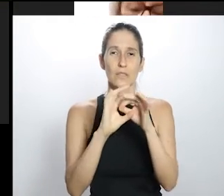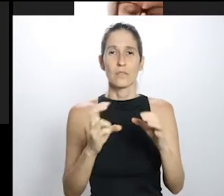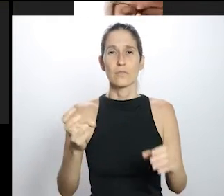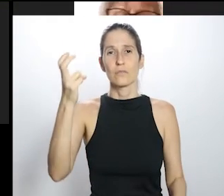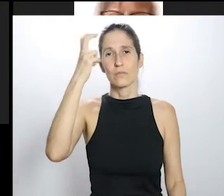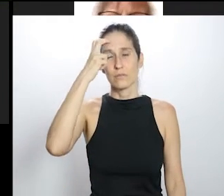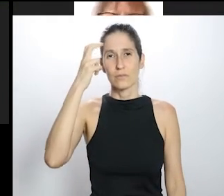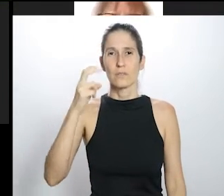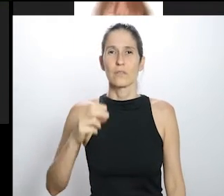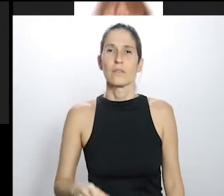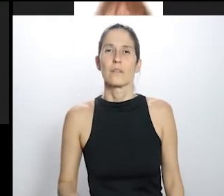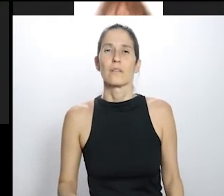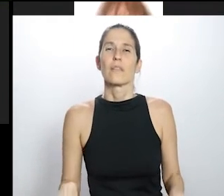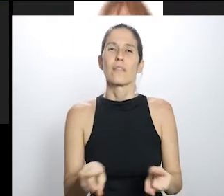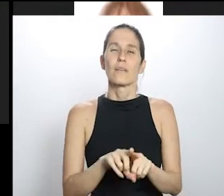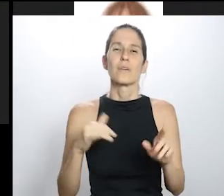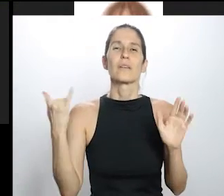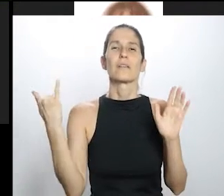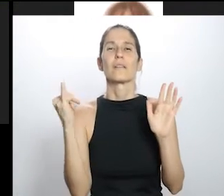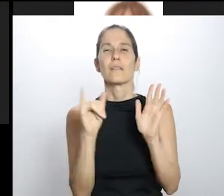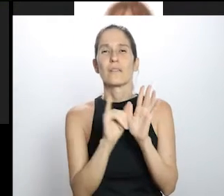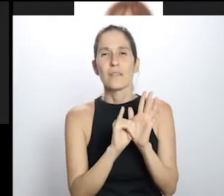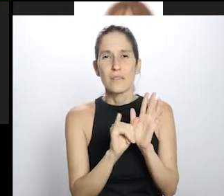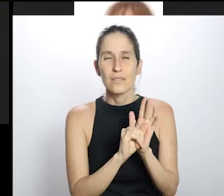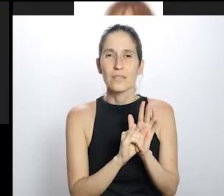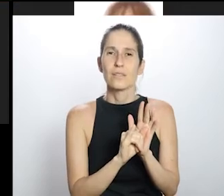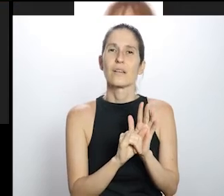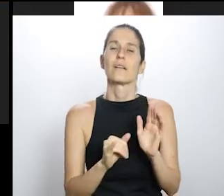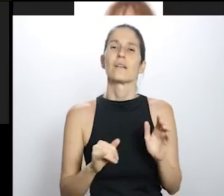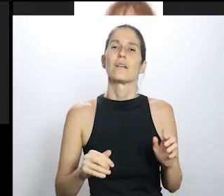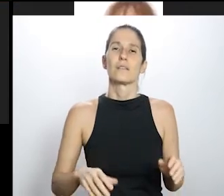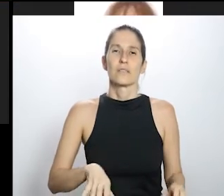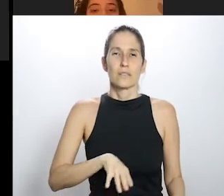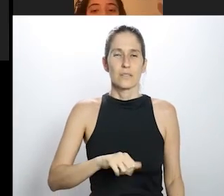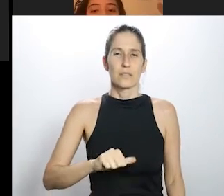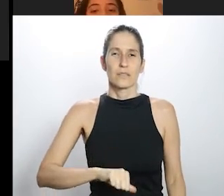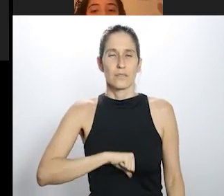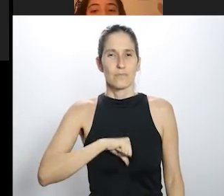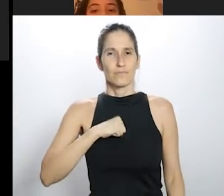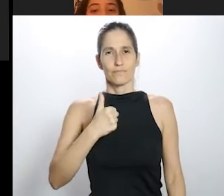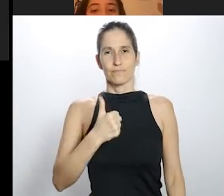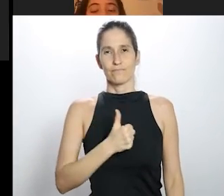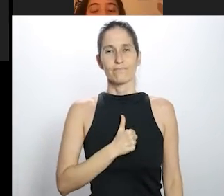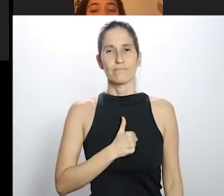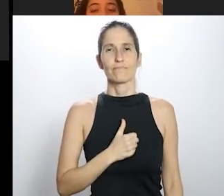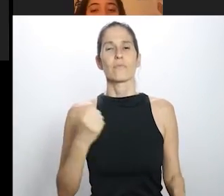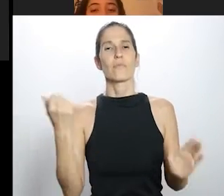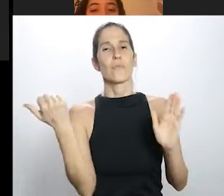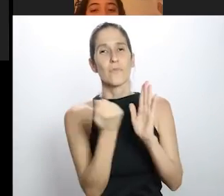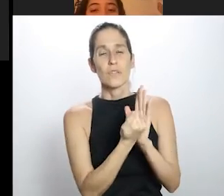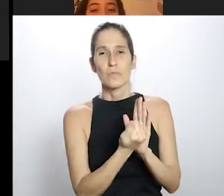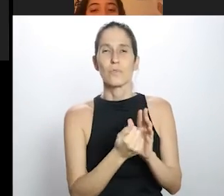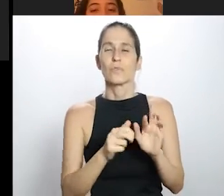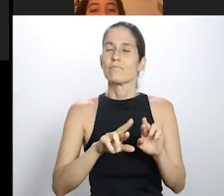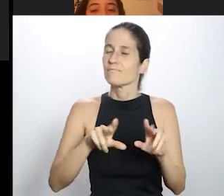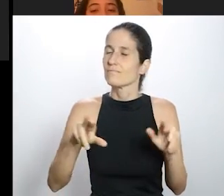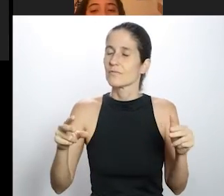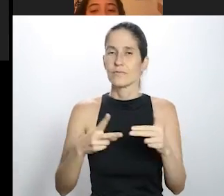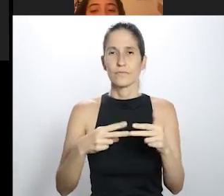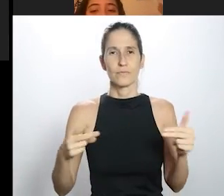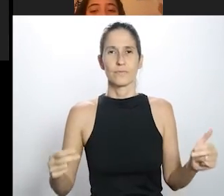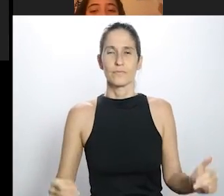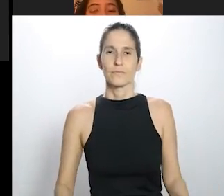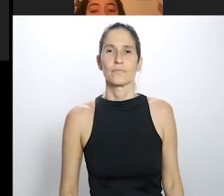além de outros conceitos de identidade, ancestralidade, autoestima, enfim, patrimônio e todas as outras coisas.